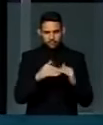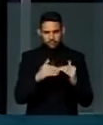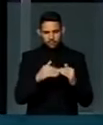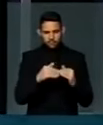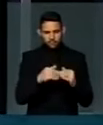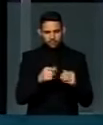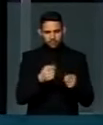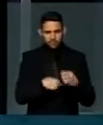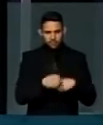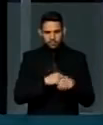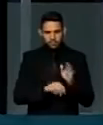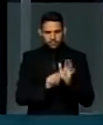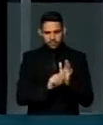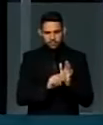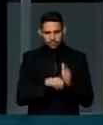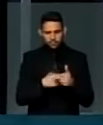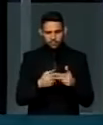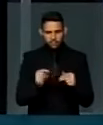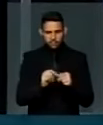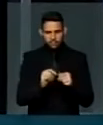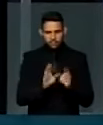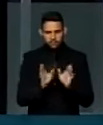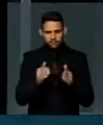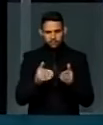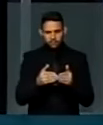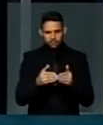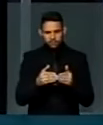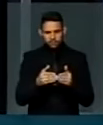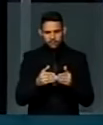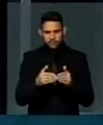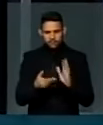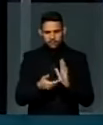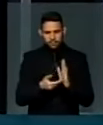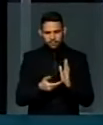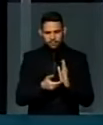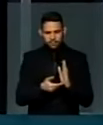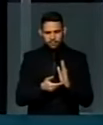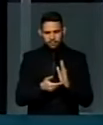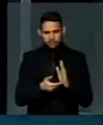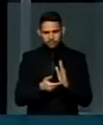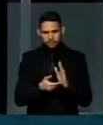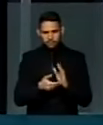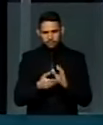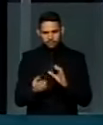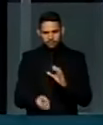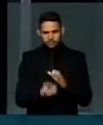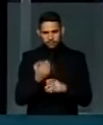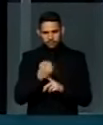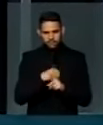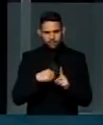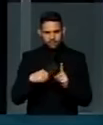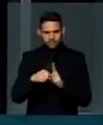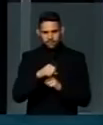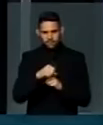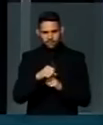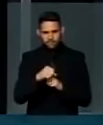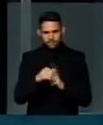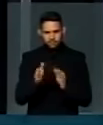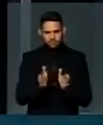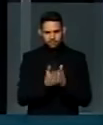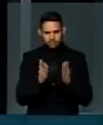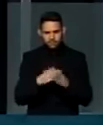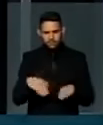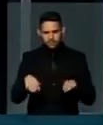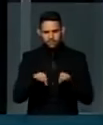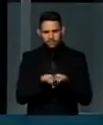do tráfico de drogas. Qual deve ser o objetivo desta casa? Construir uma sociedade menos